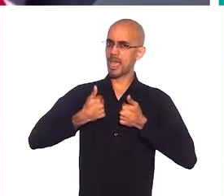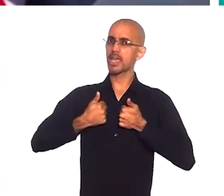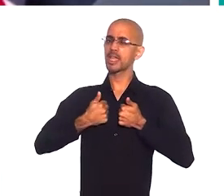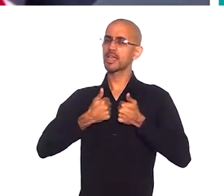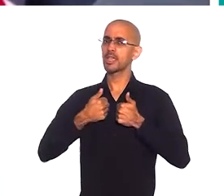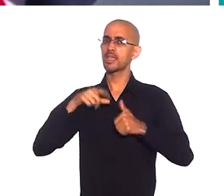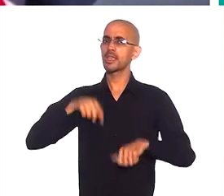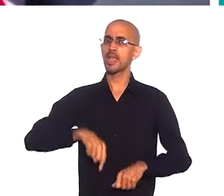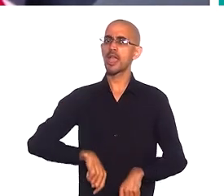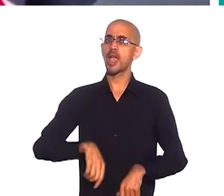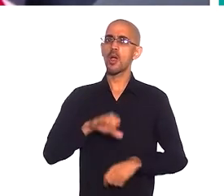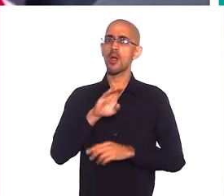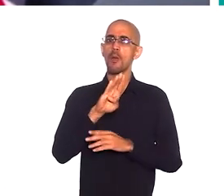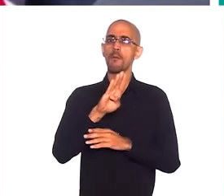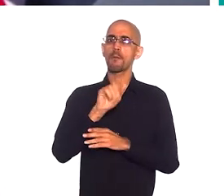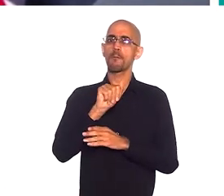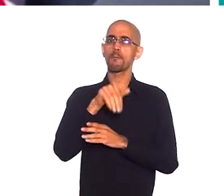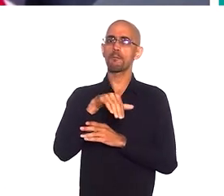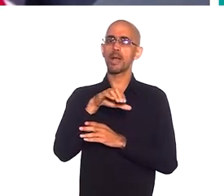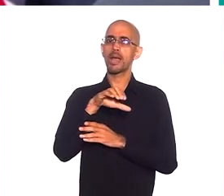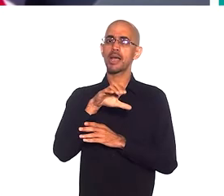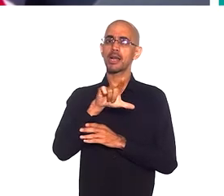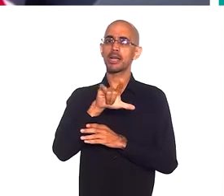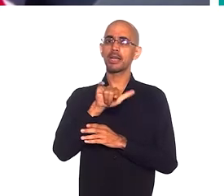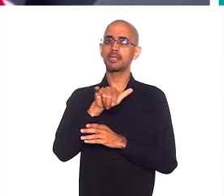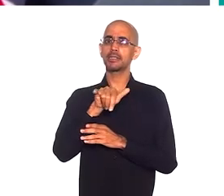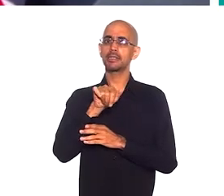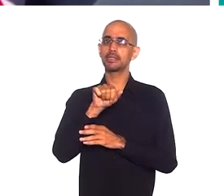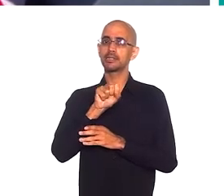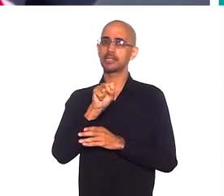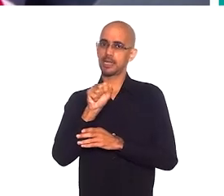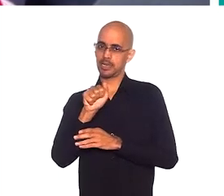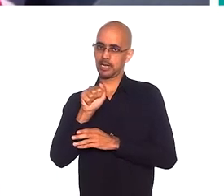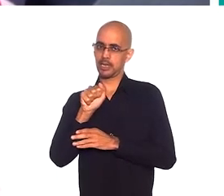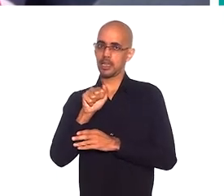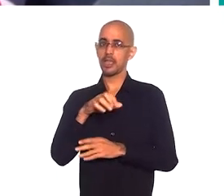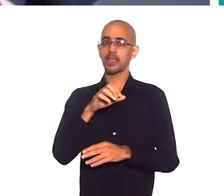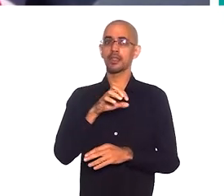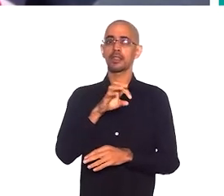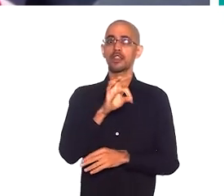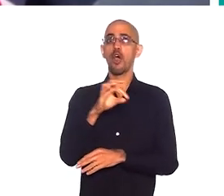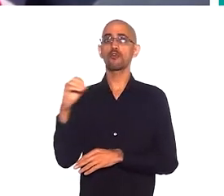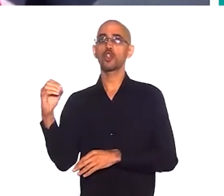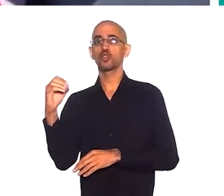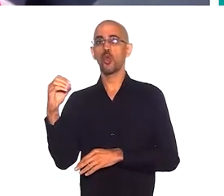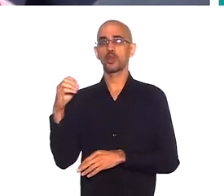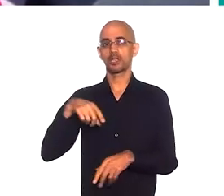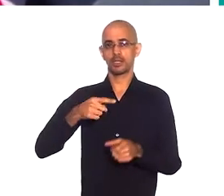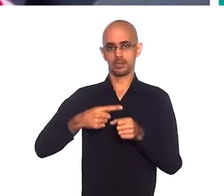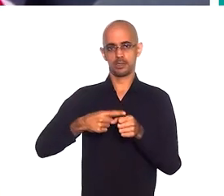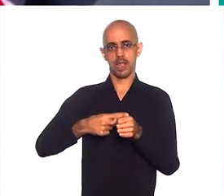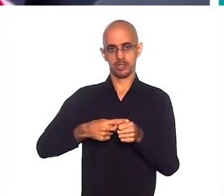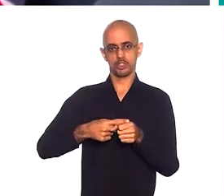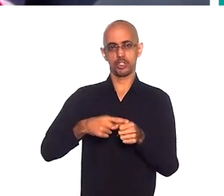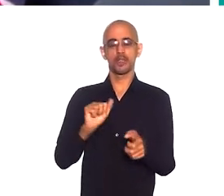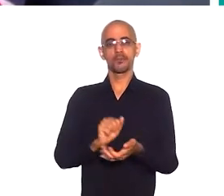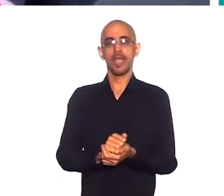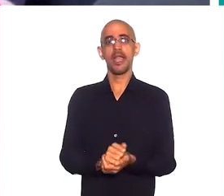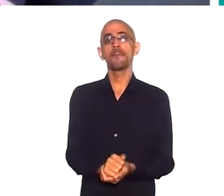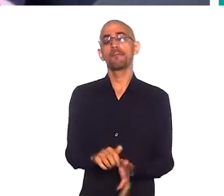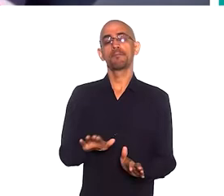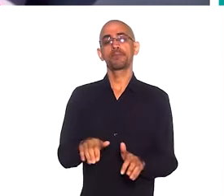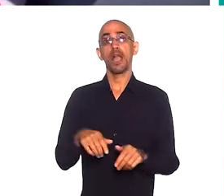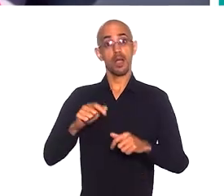que é o Banclisa. O Banclisa, em Tioflotone, tem a secretaria. Olha como é que é importante as políticas